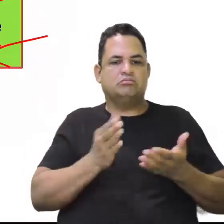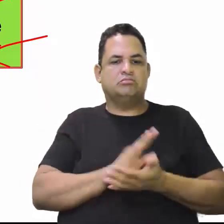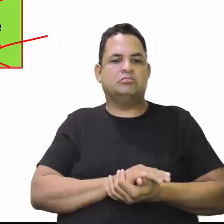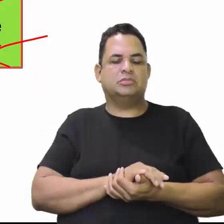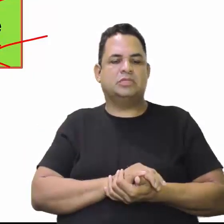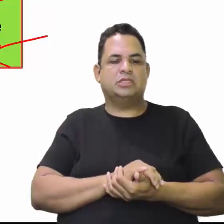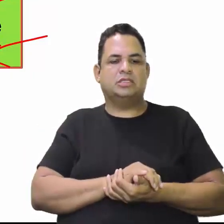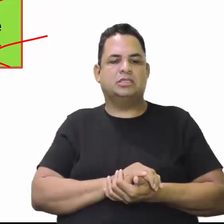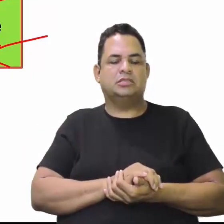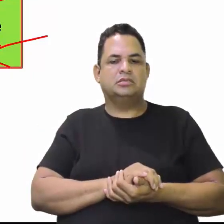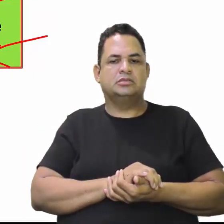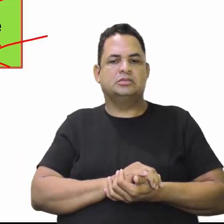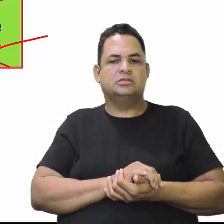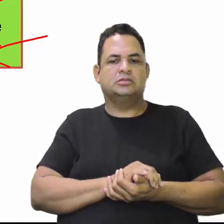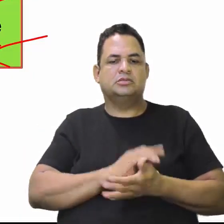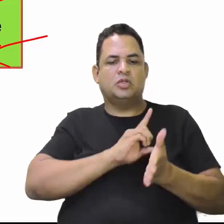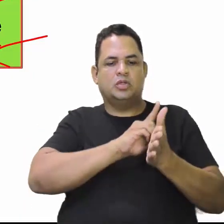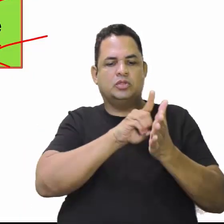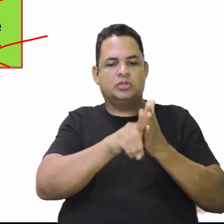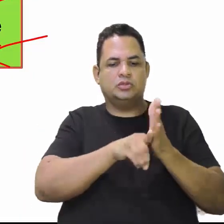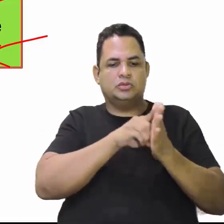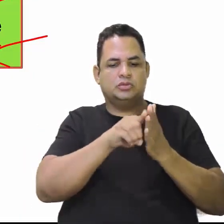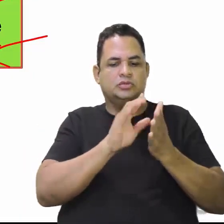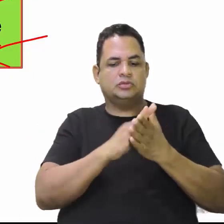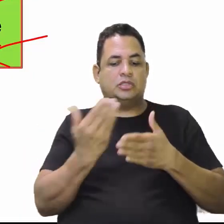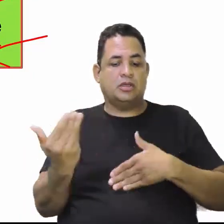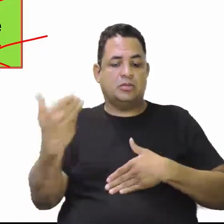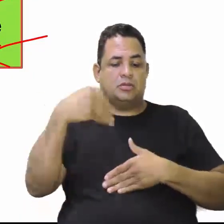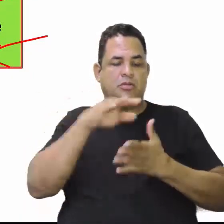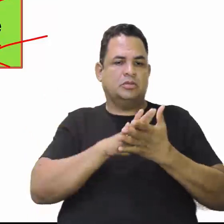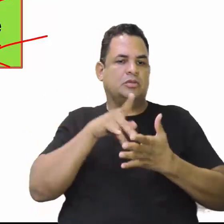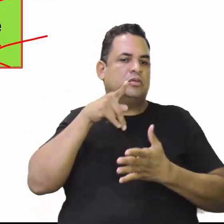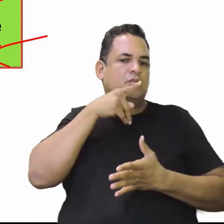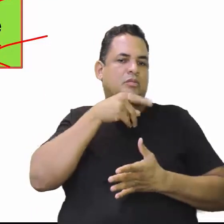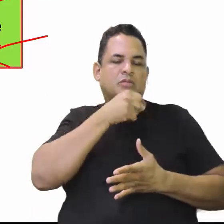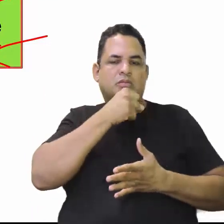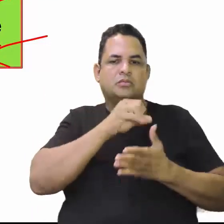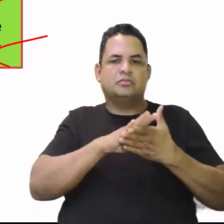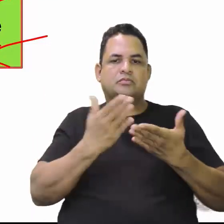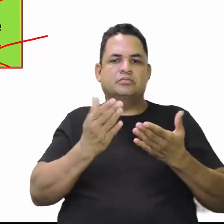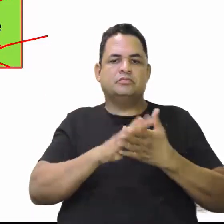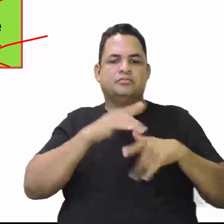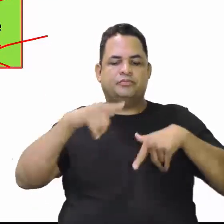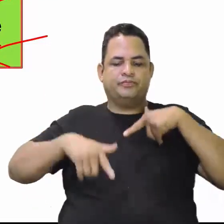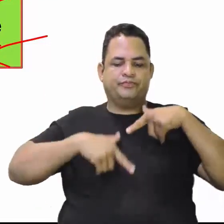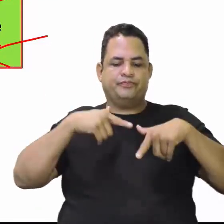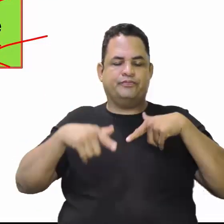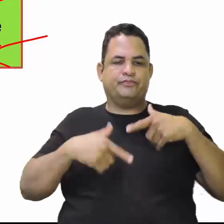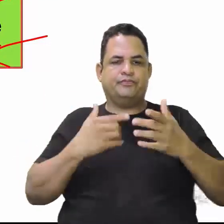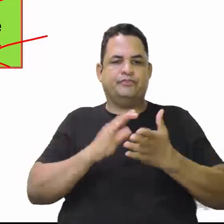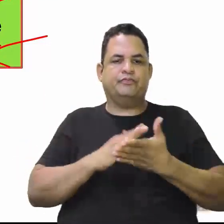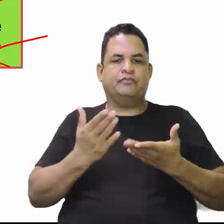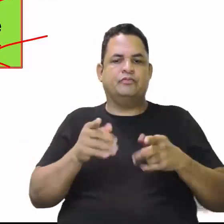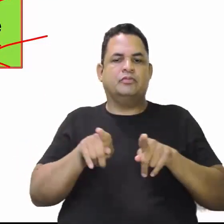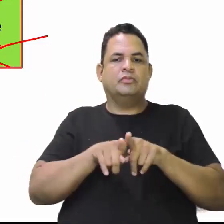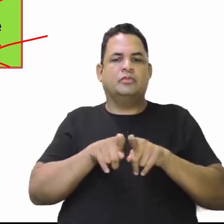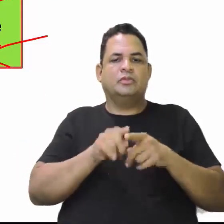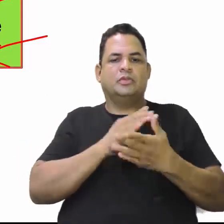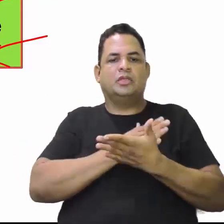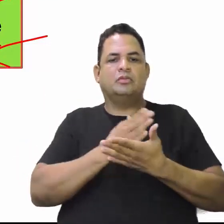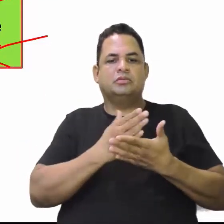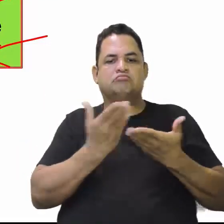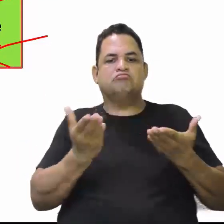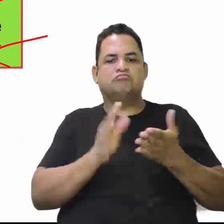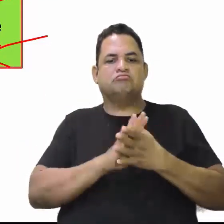região. Então, a Estrada de Ferro, quando ela se muda para Porto Velho, os trabalhadores da Estrada de Ferro também vão começar a se